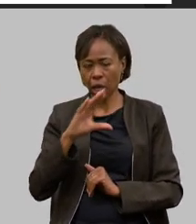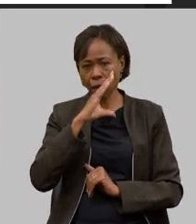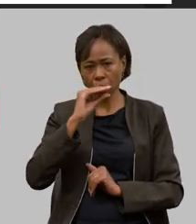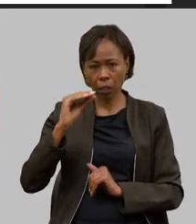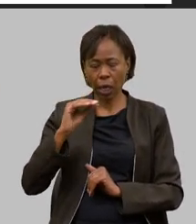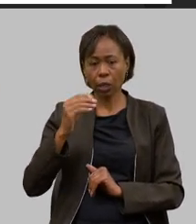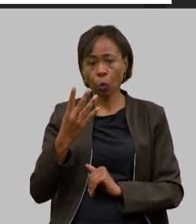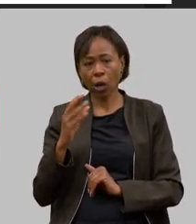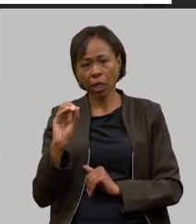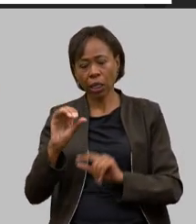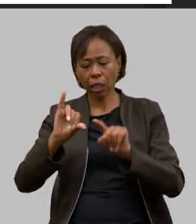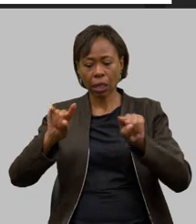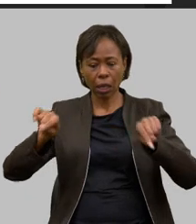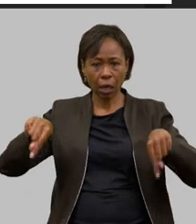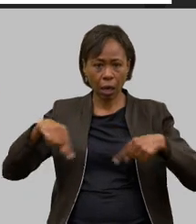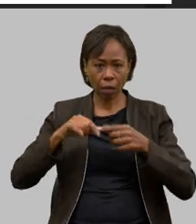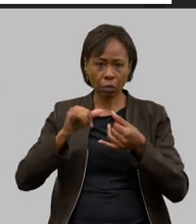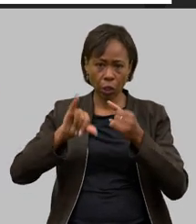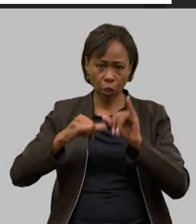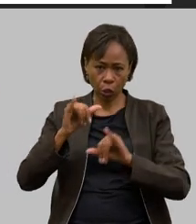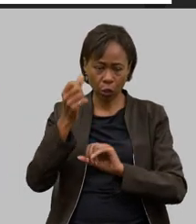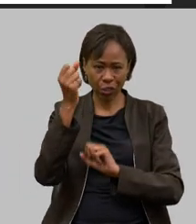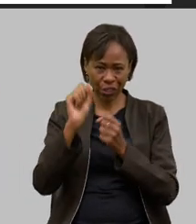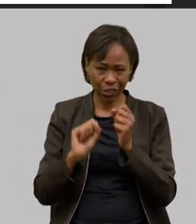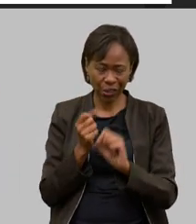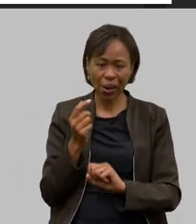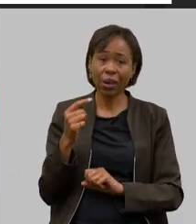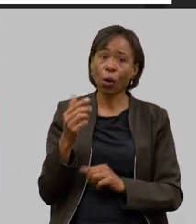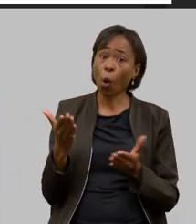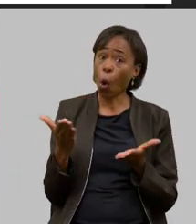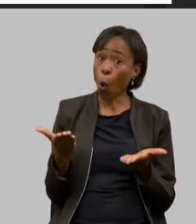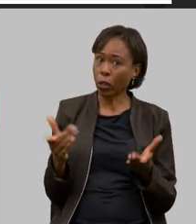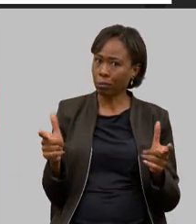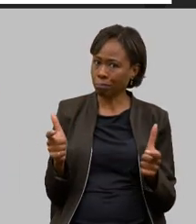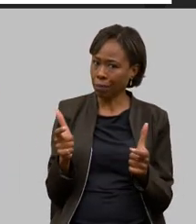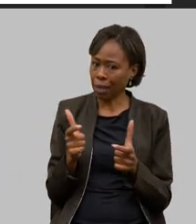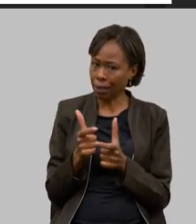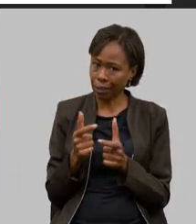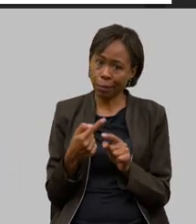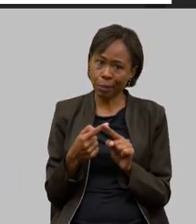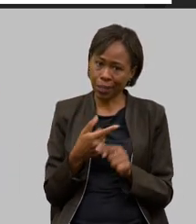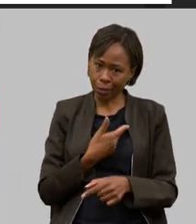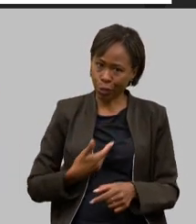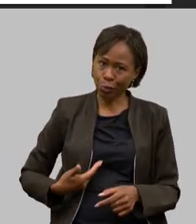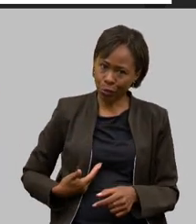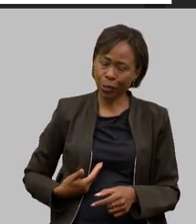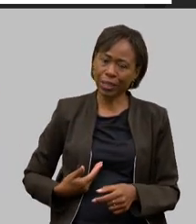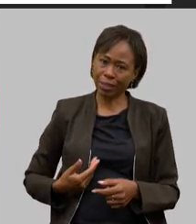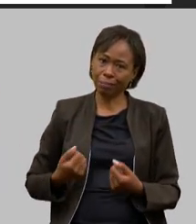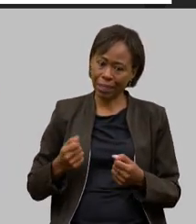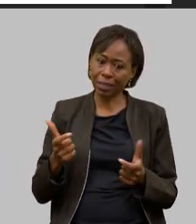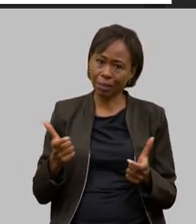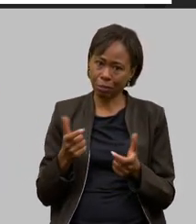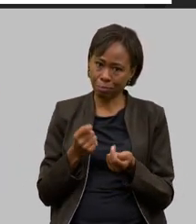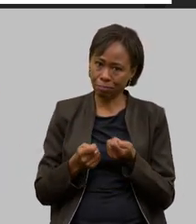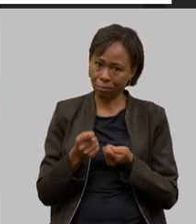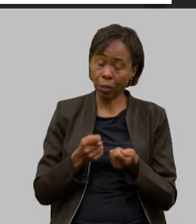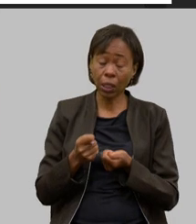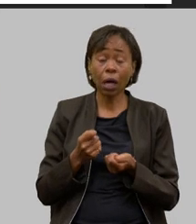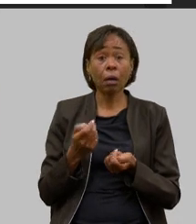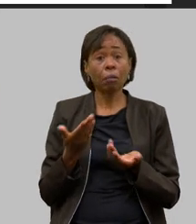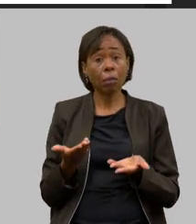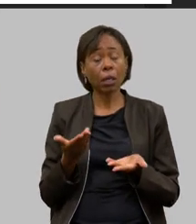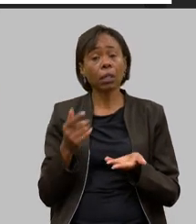40 laboratórios funcionando hoje a gente foi enxugando isso mais um pouco porque o serviço público vai caminhando por esse sentido mas é onde a gente